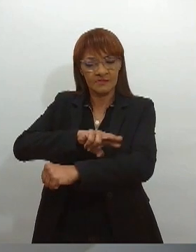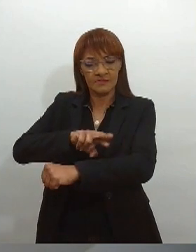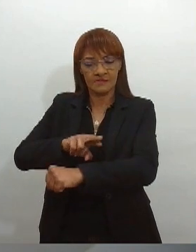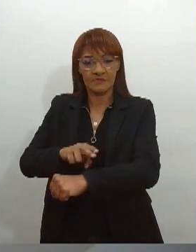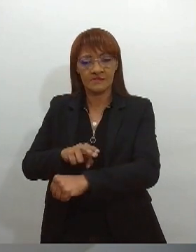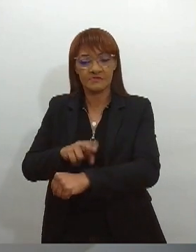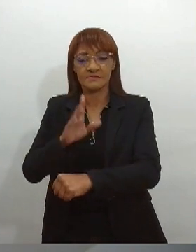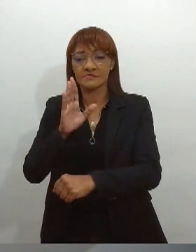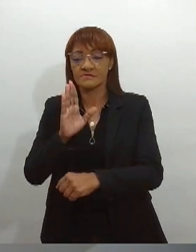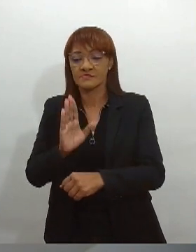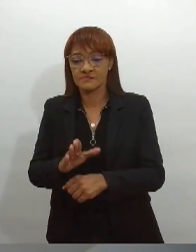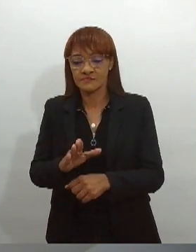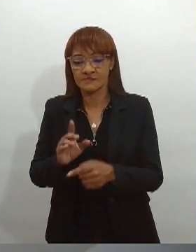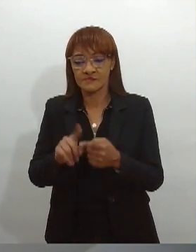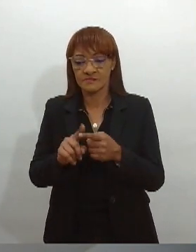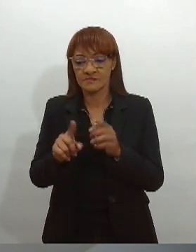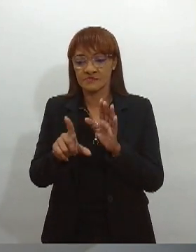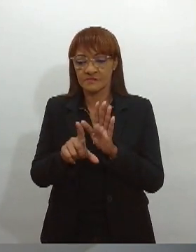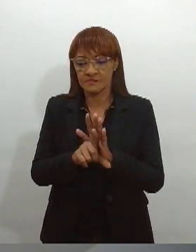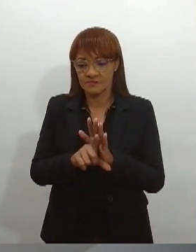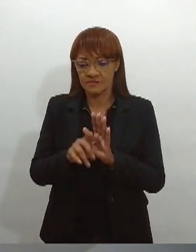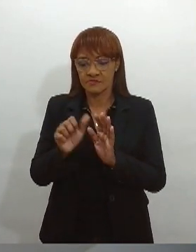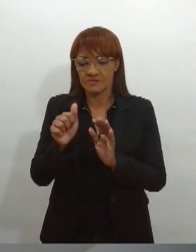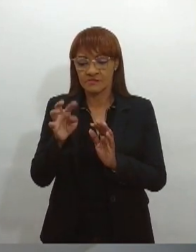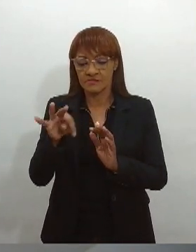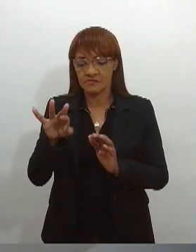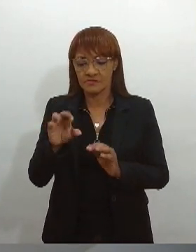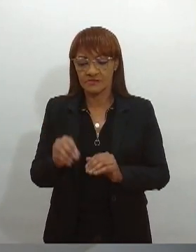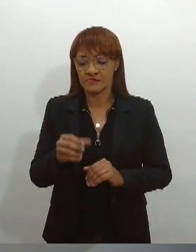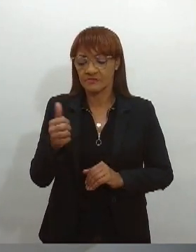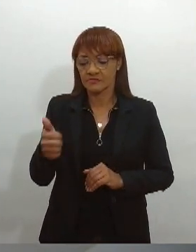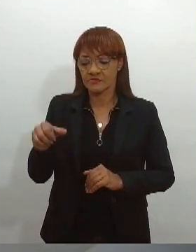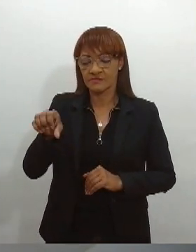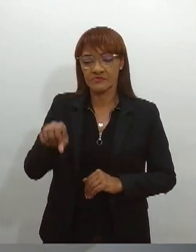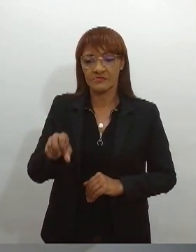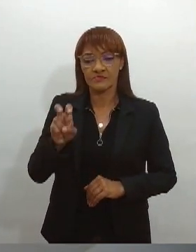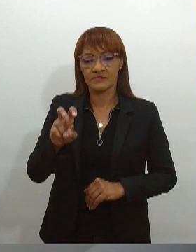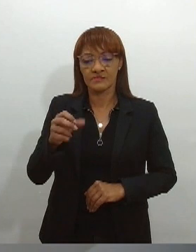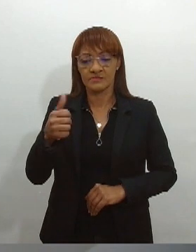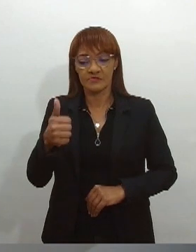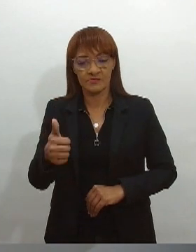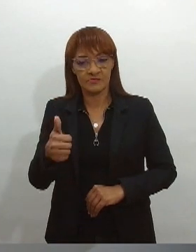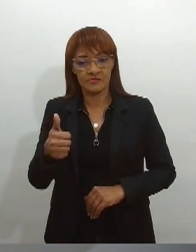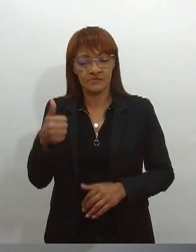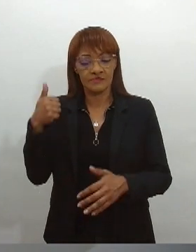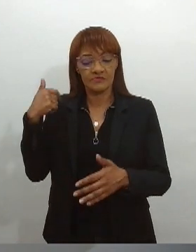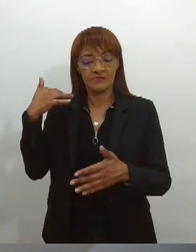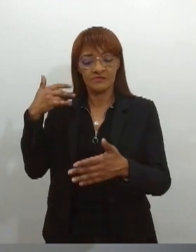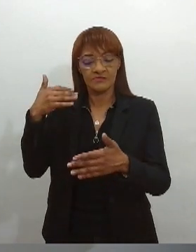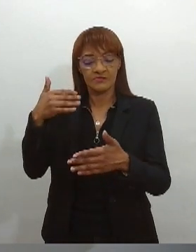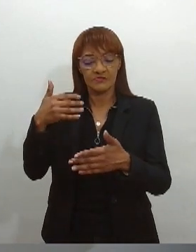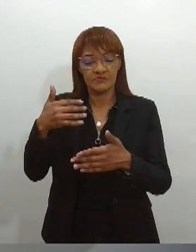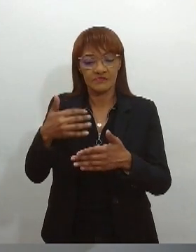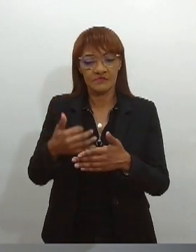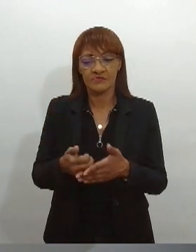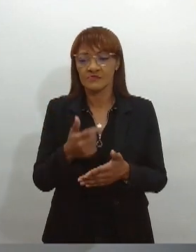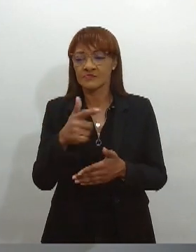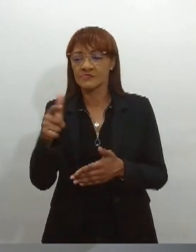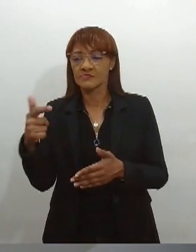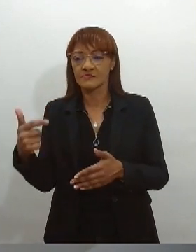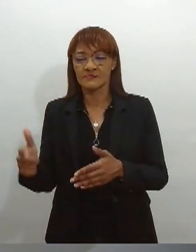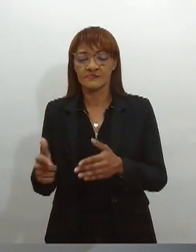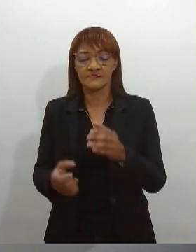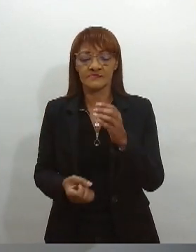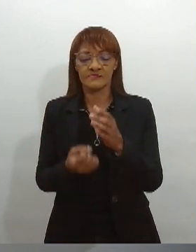Afonso Arinos, instituída no ano de 1951. Desde então, outros dispositivos legais surgiram para